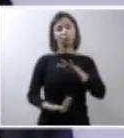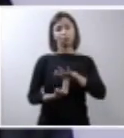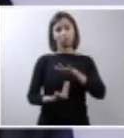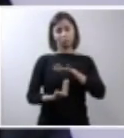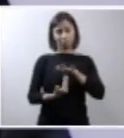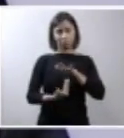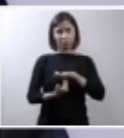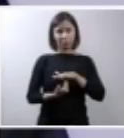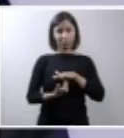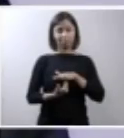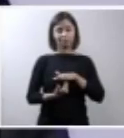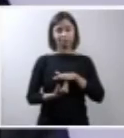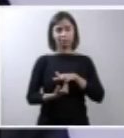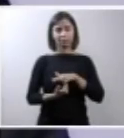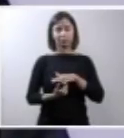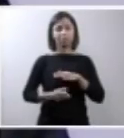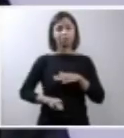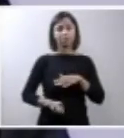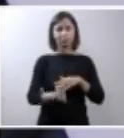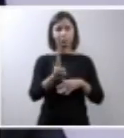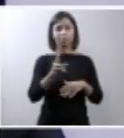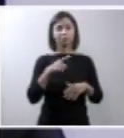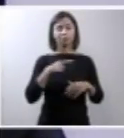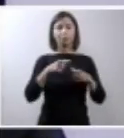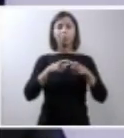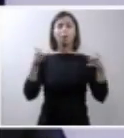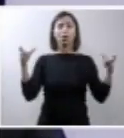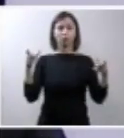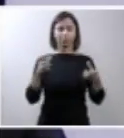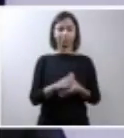sempre ilustre maioria.